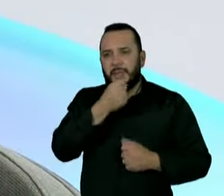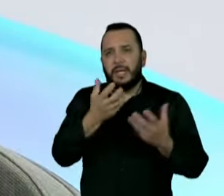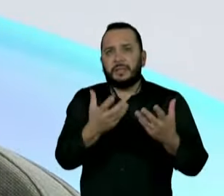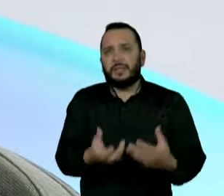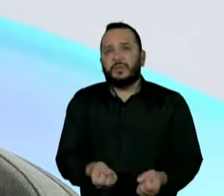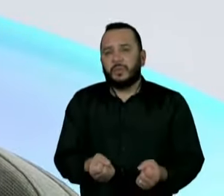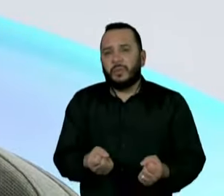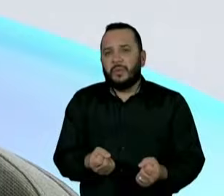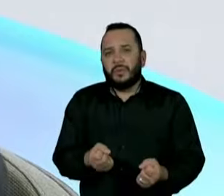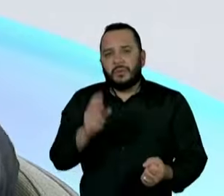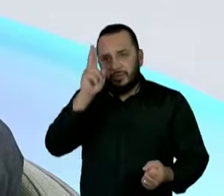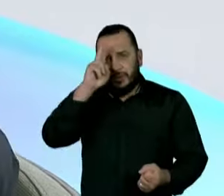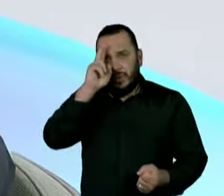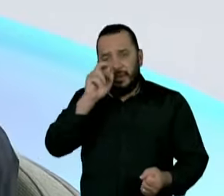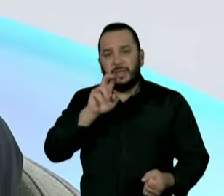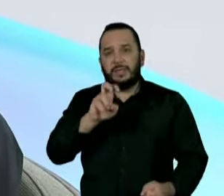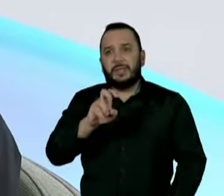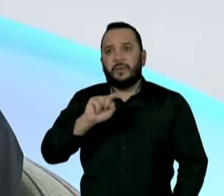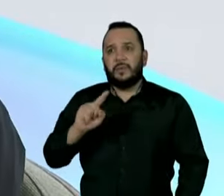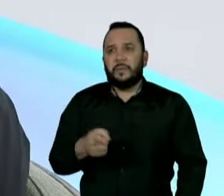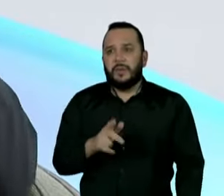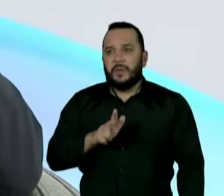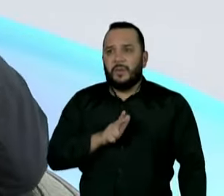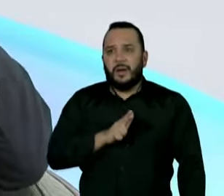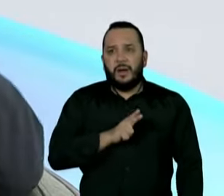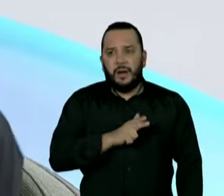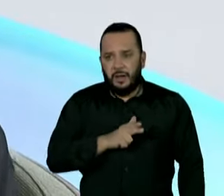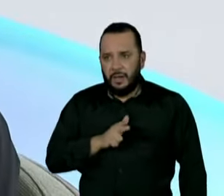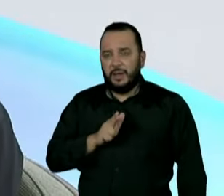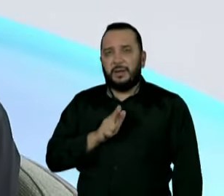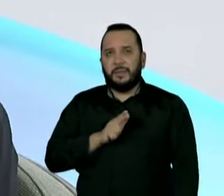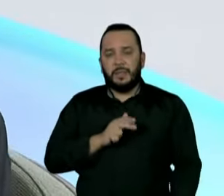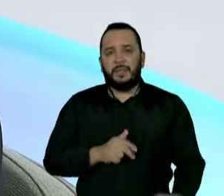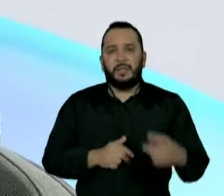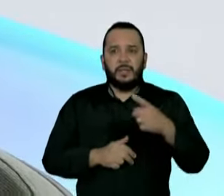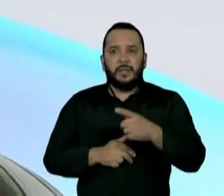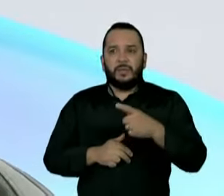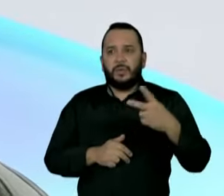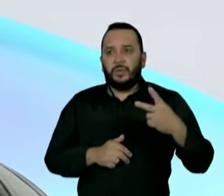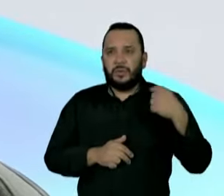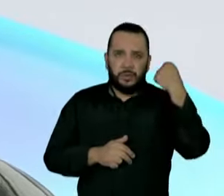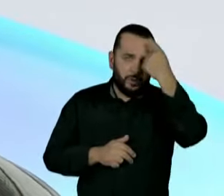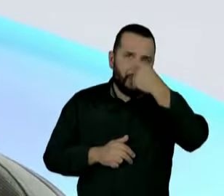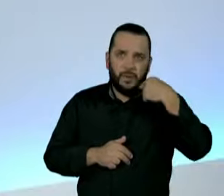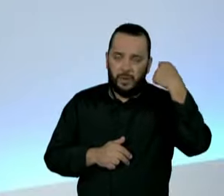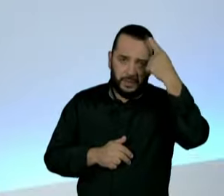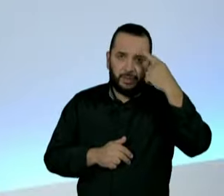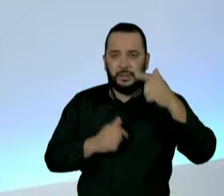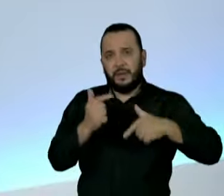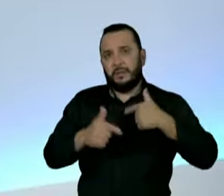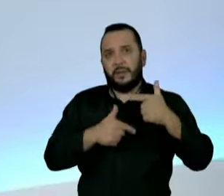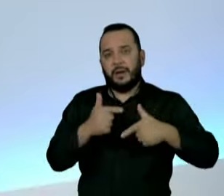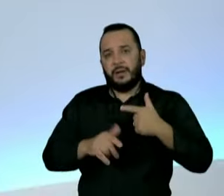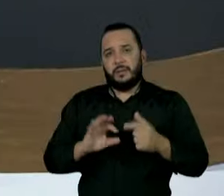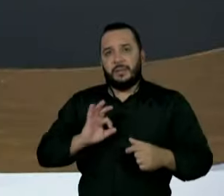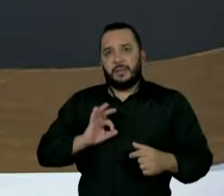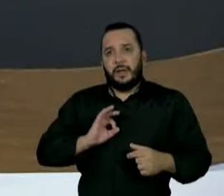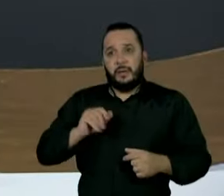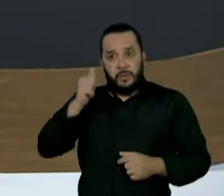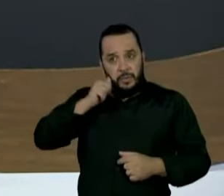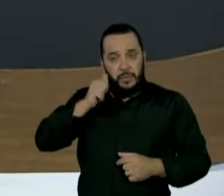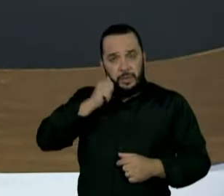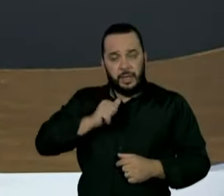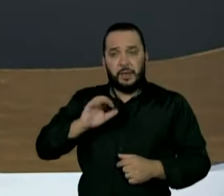São cinco mil câmeras colocadas, cobrindo doze horas ininterruptamente em todos os policiais. Uma moça policial